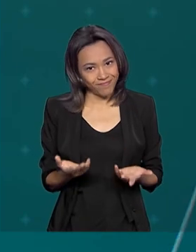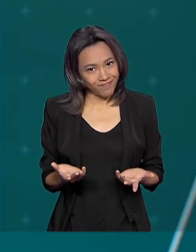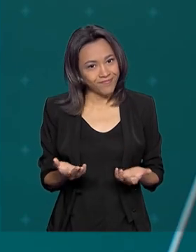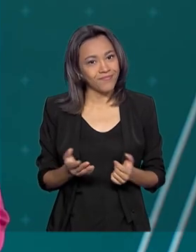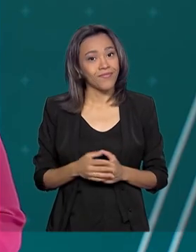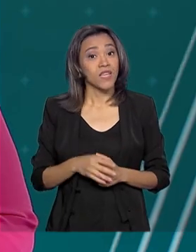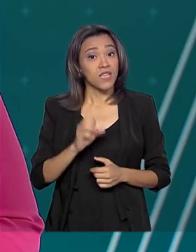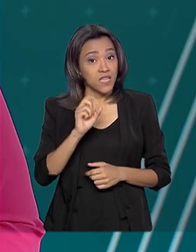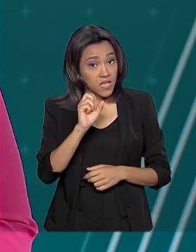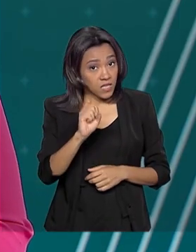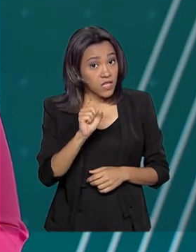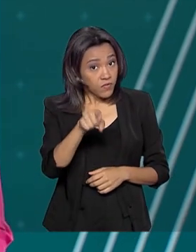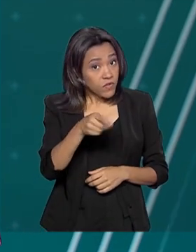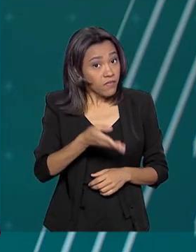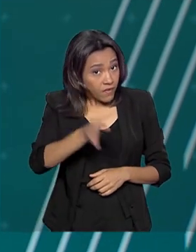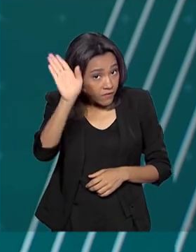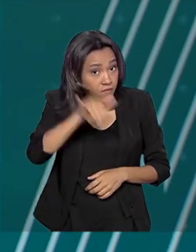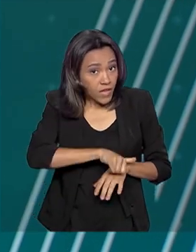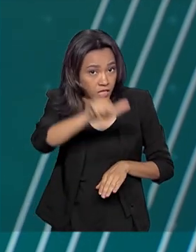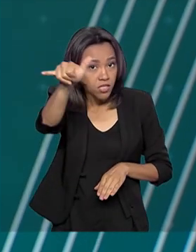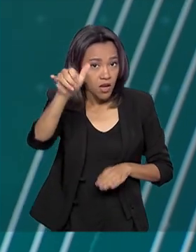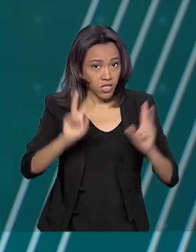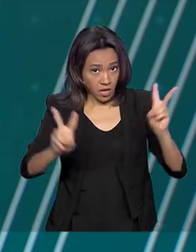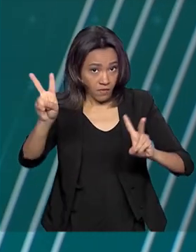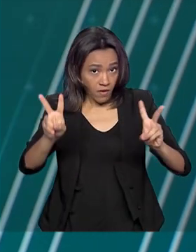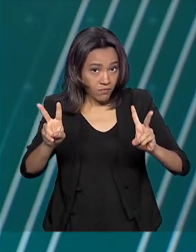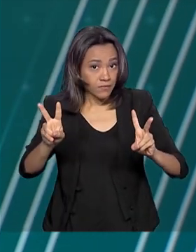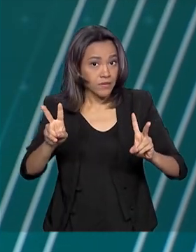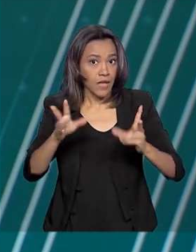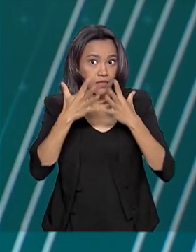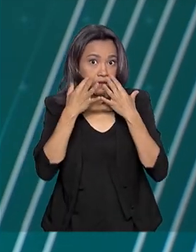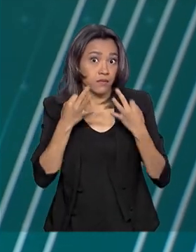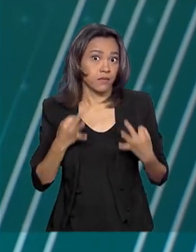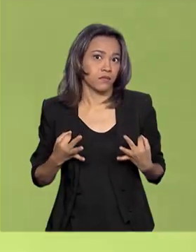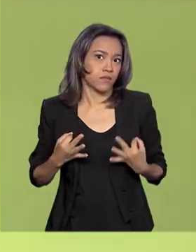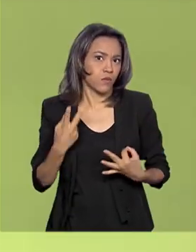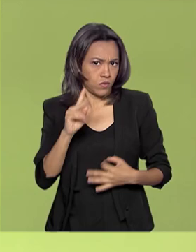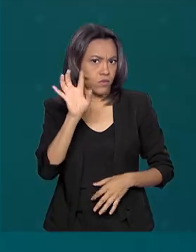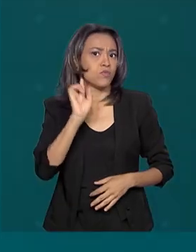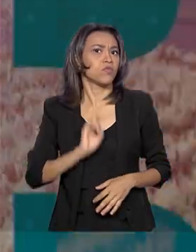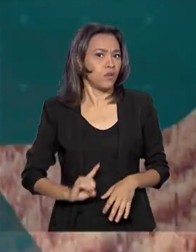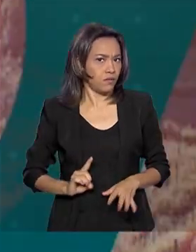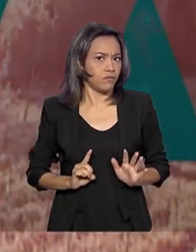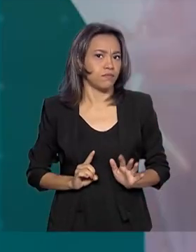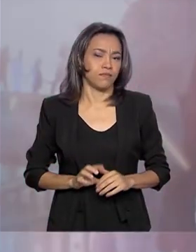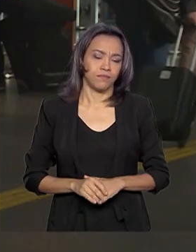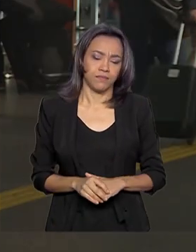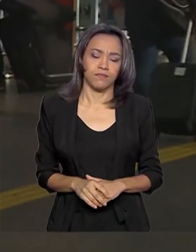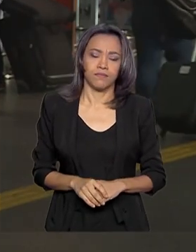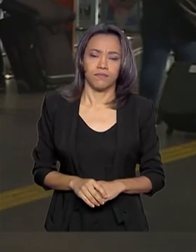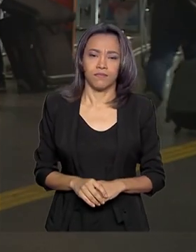E olha, se você vai viajar de avião nesse carnaval, vale ficar de olho nos seus direitos como consumidor.